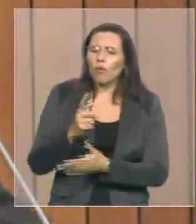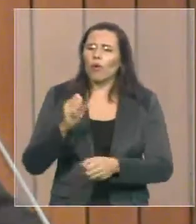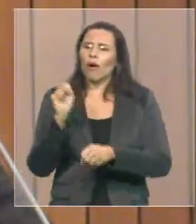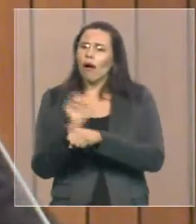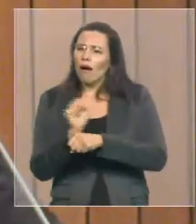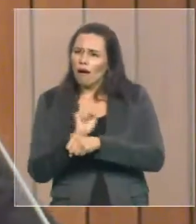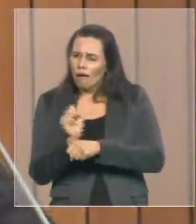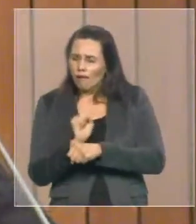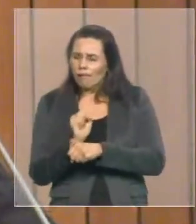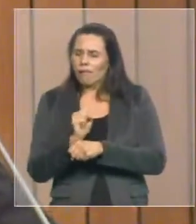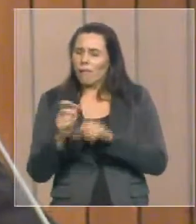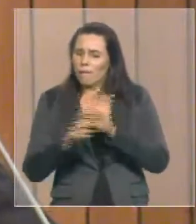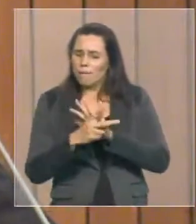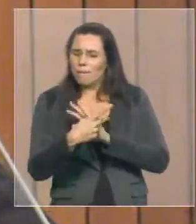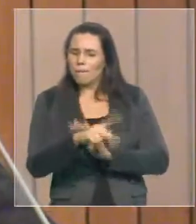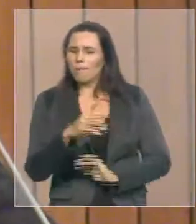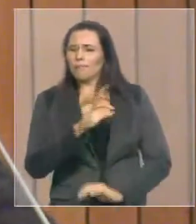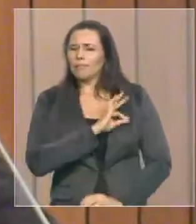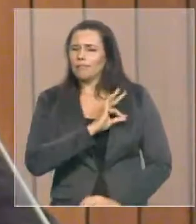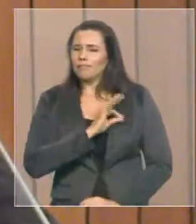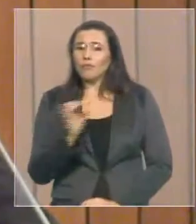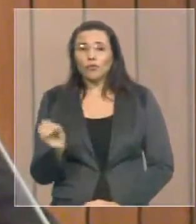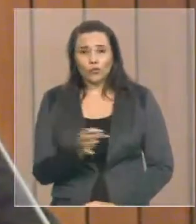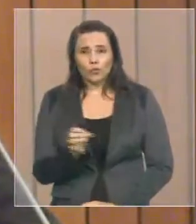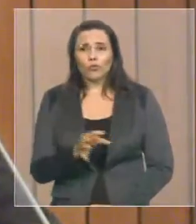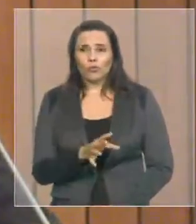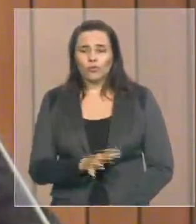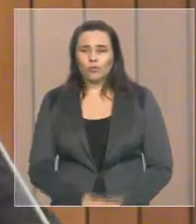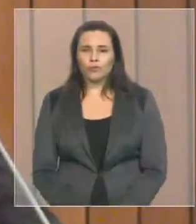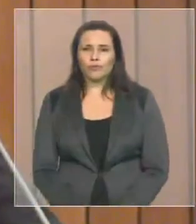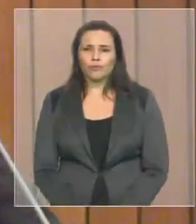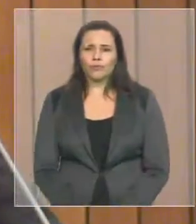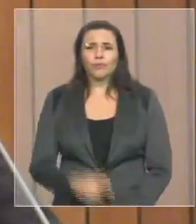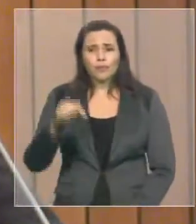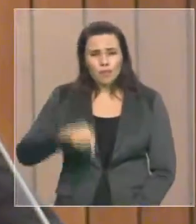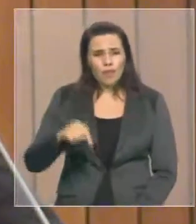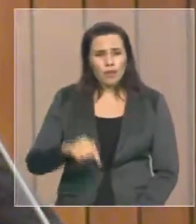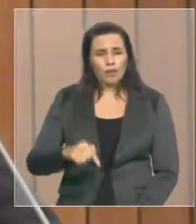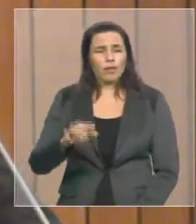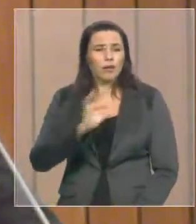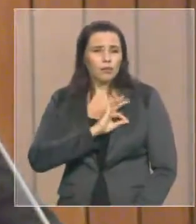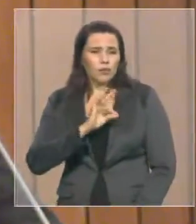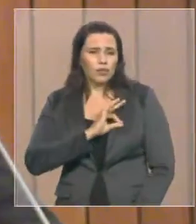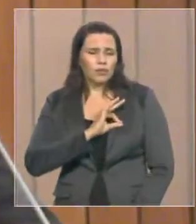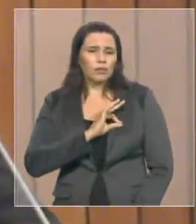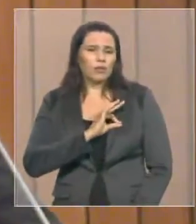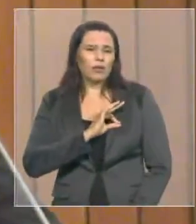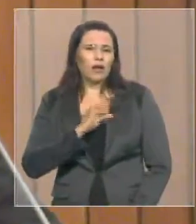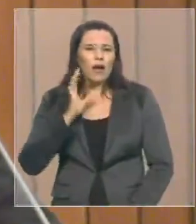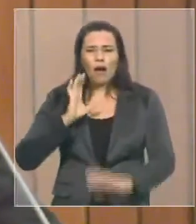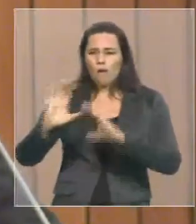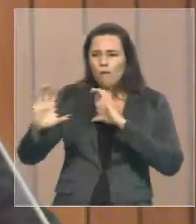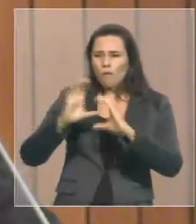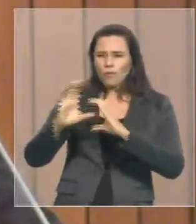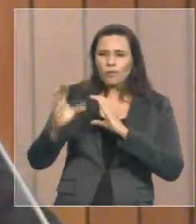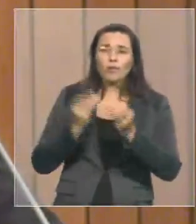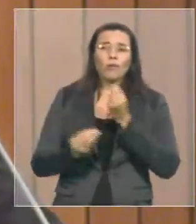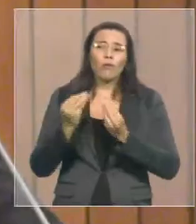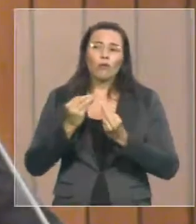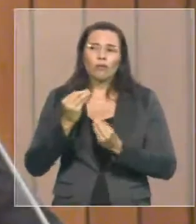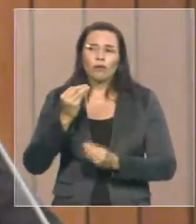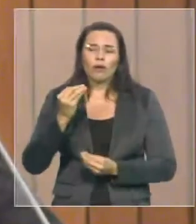o pessoal falava, os policiais se comunicavam, deputado Levy, por telefone celular.